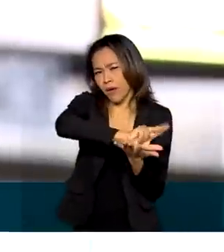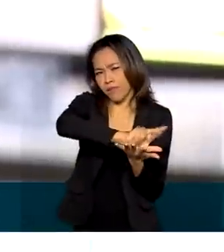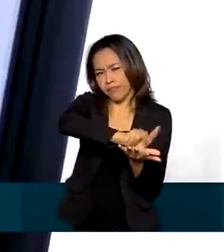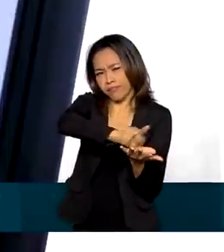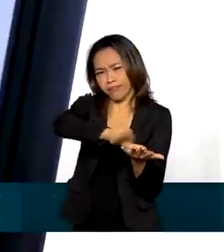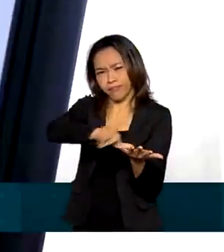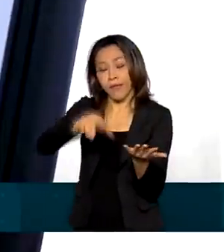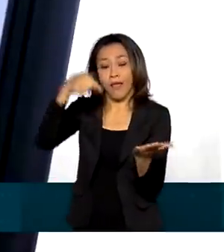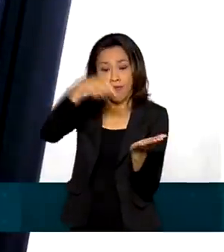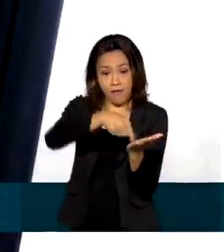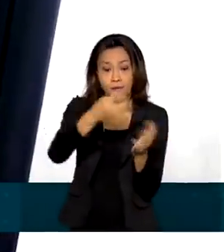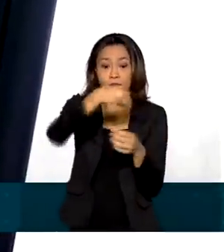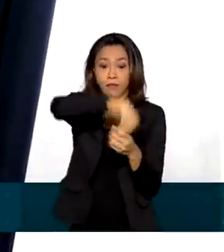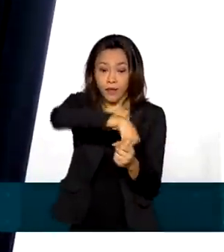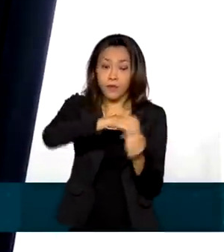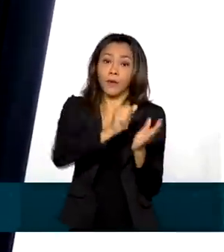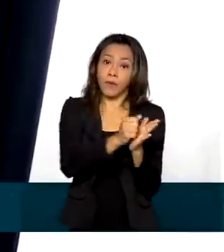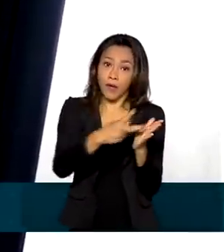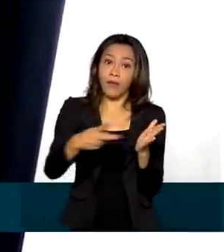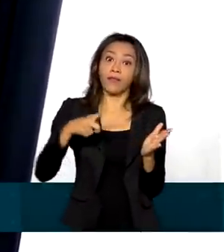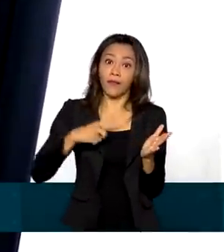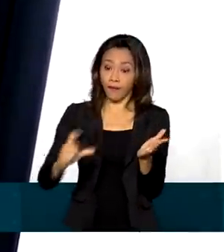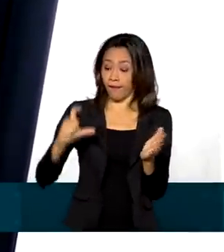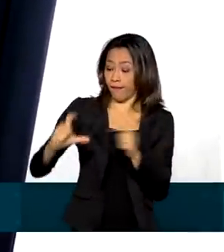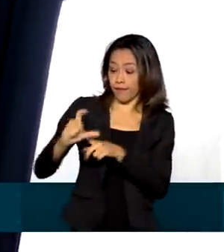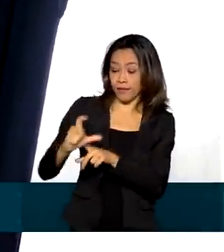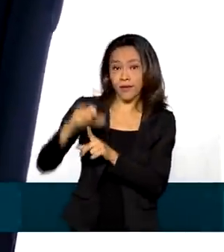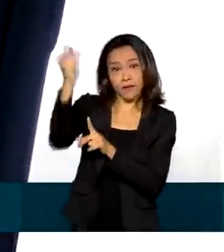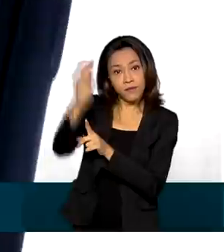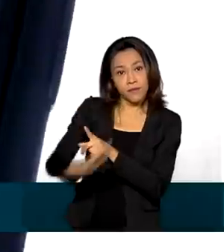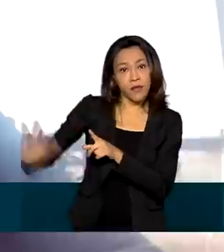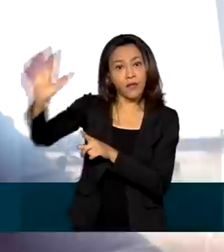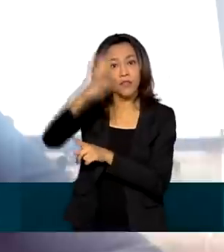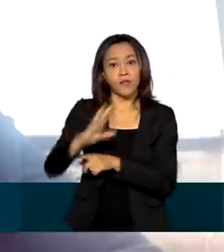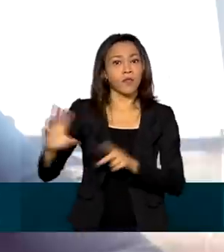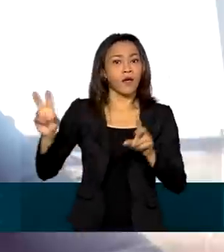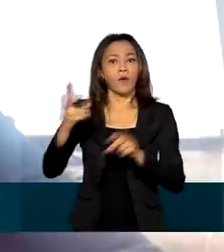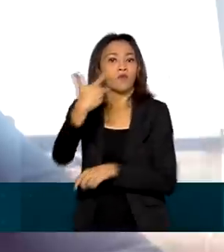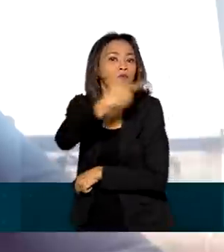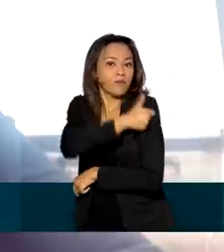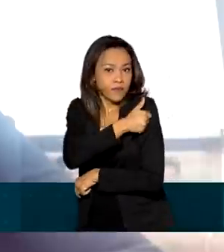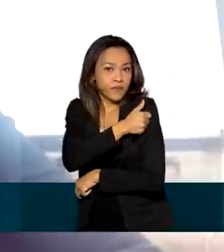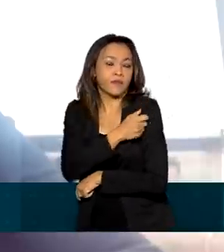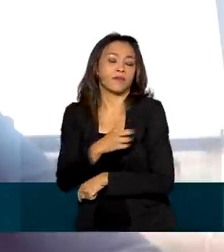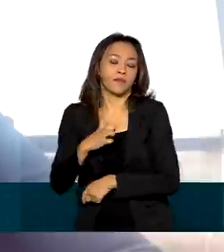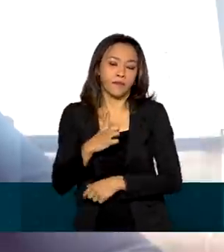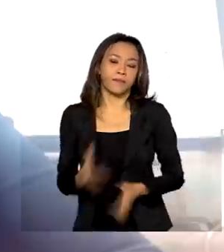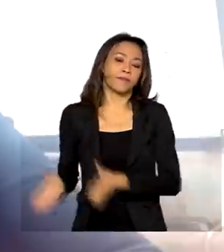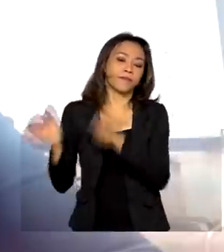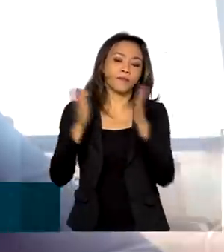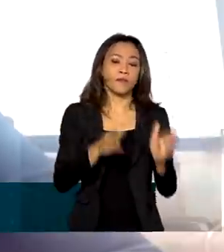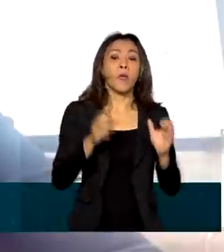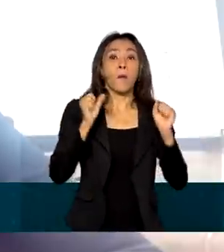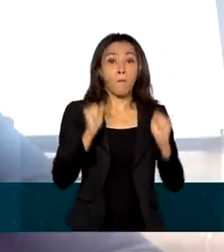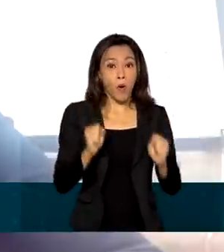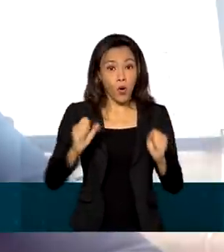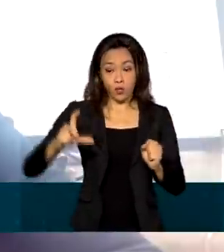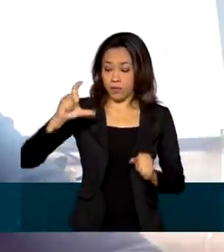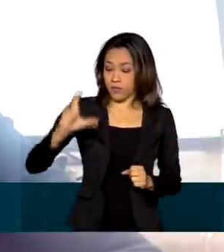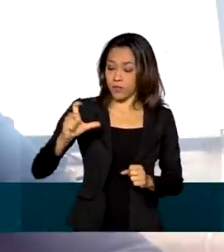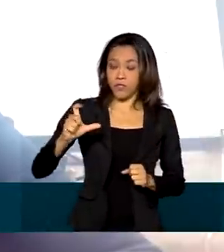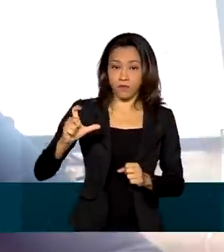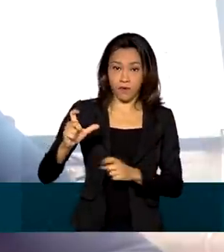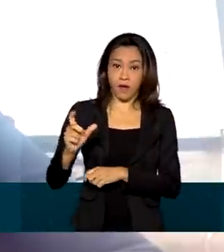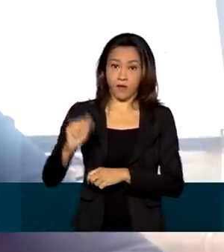O aplicativo também oferece a Carteira Nacional Digital de Vacinação. O cidadão pode emitir o Certificado Nacional de